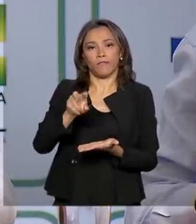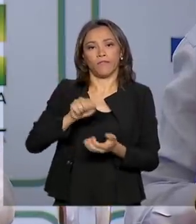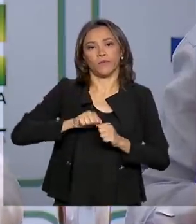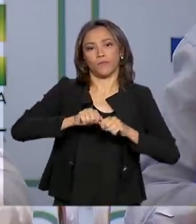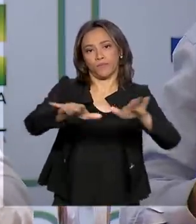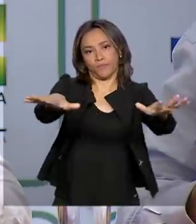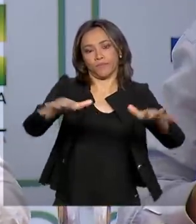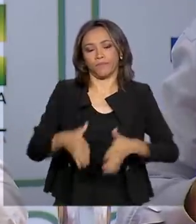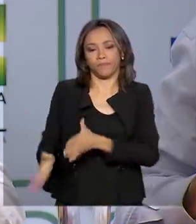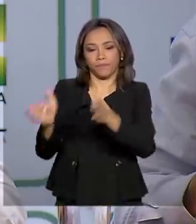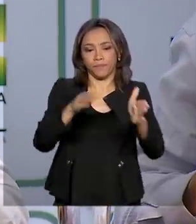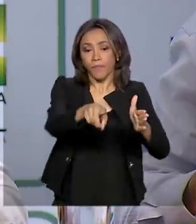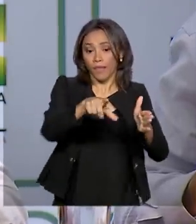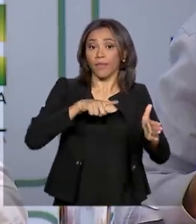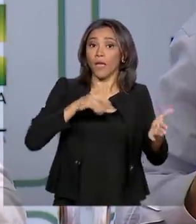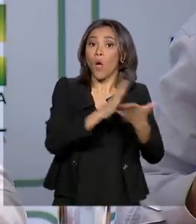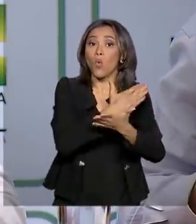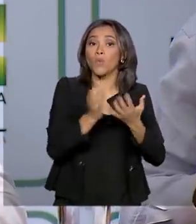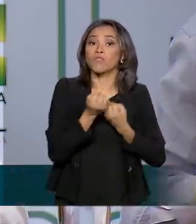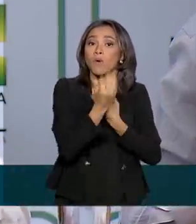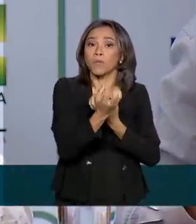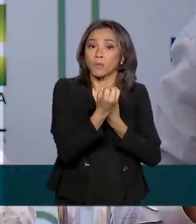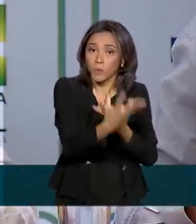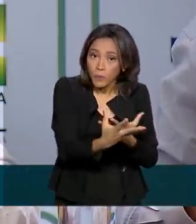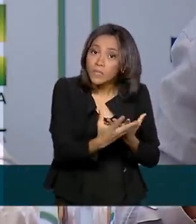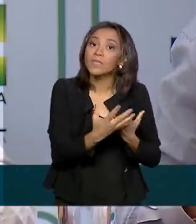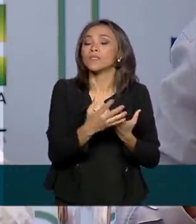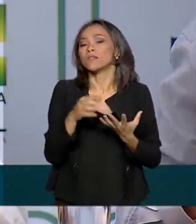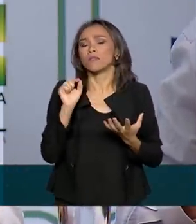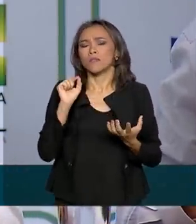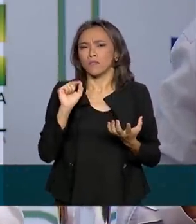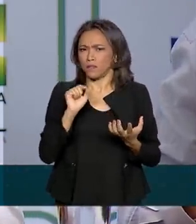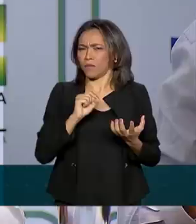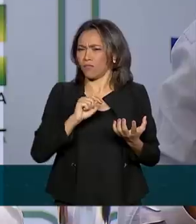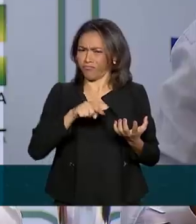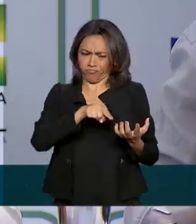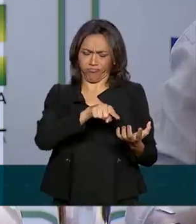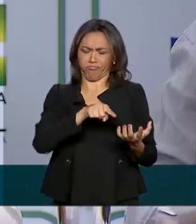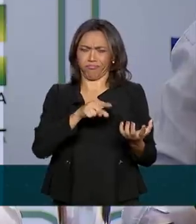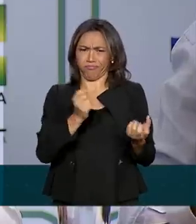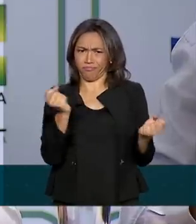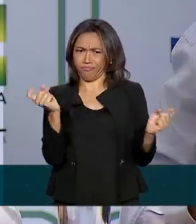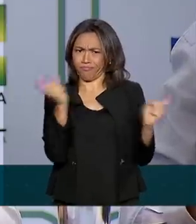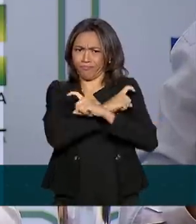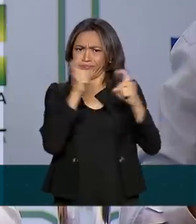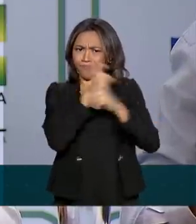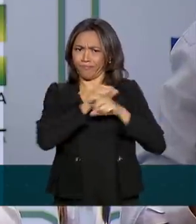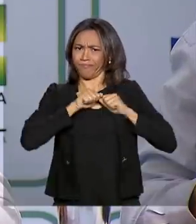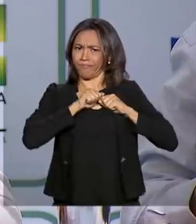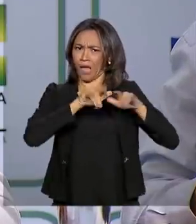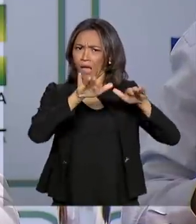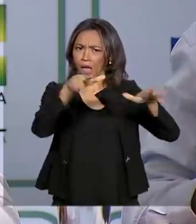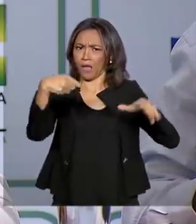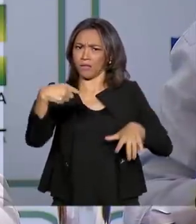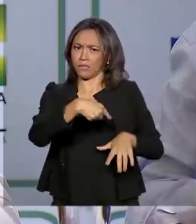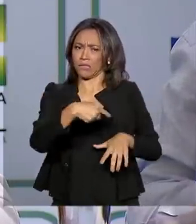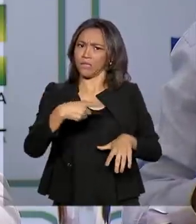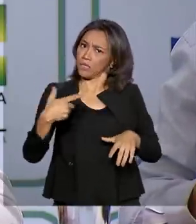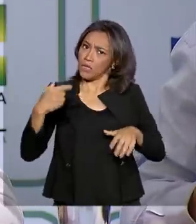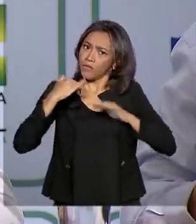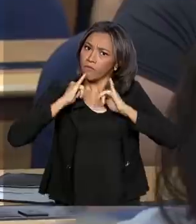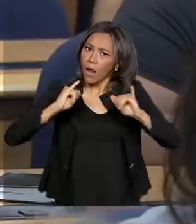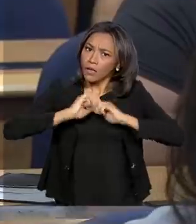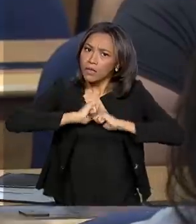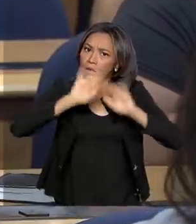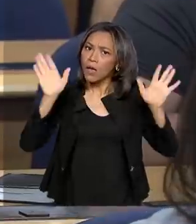tem saído, algumas inclusive relacionando ao próprio Ministério da Saúde, que são absolutamente falsas, totalmente falsas e a gente quer deixar isso